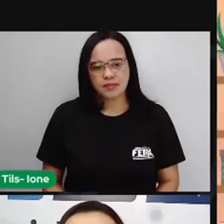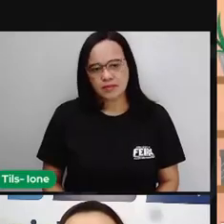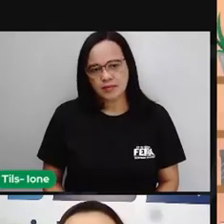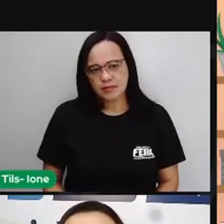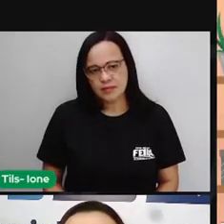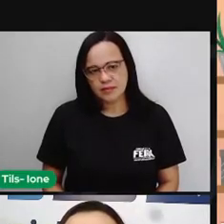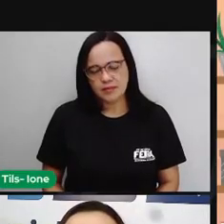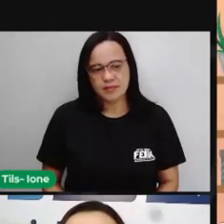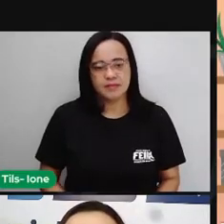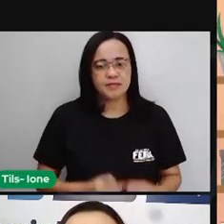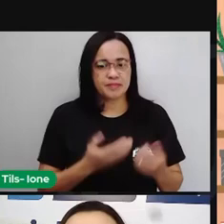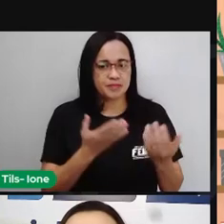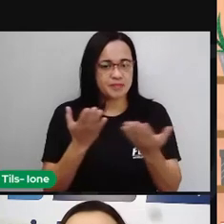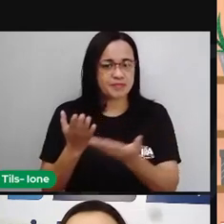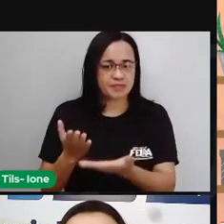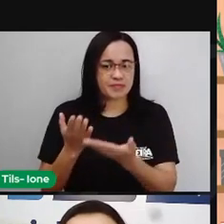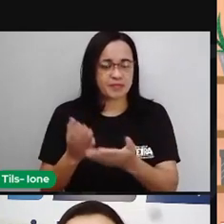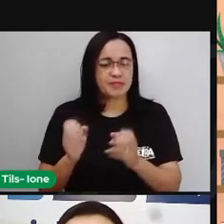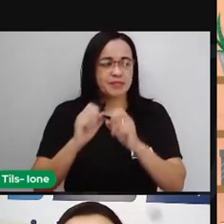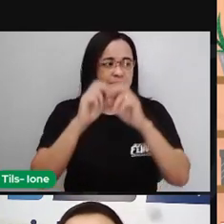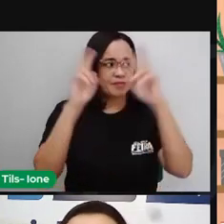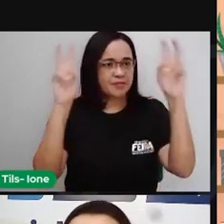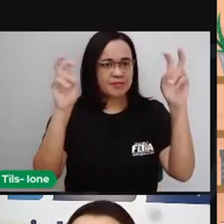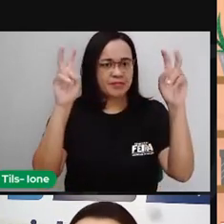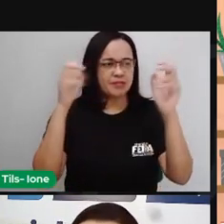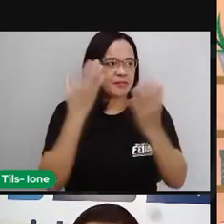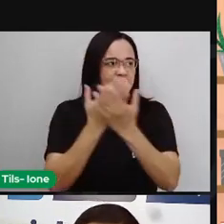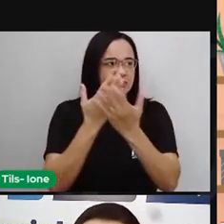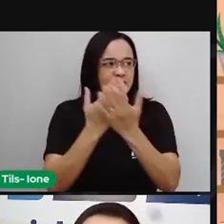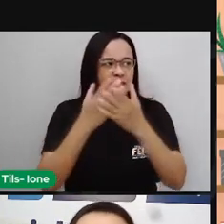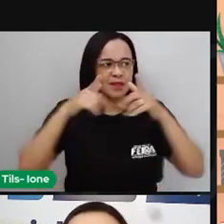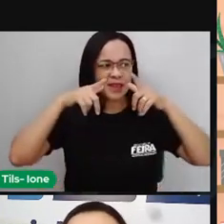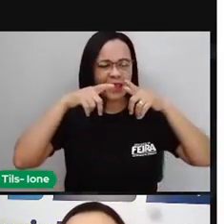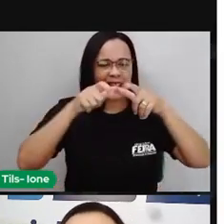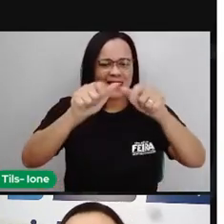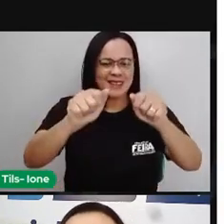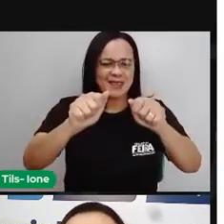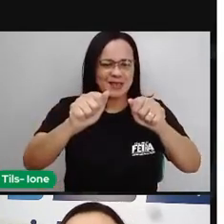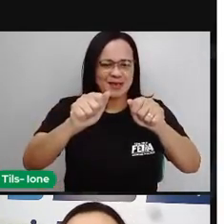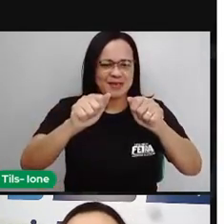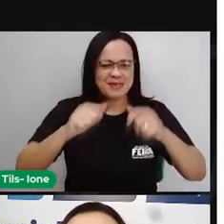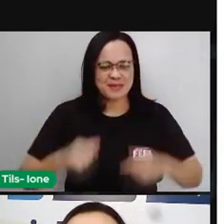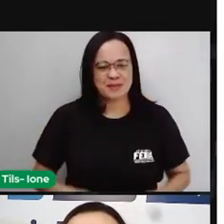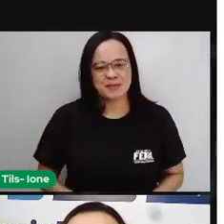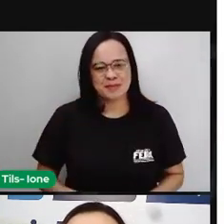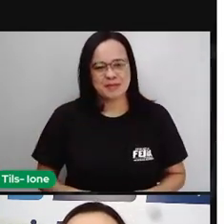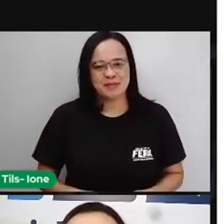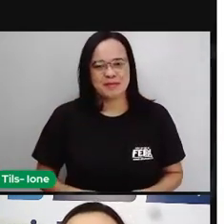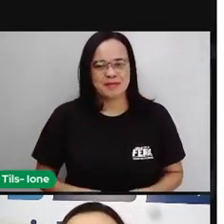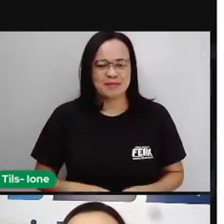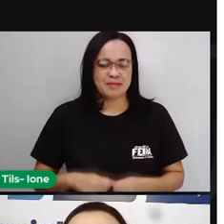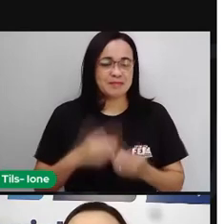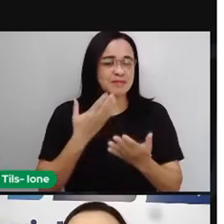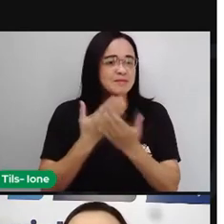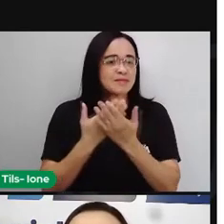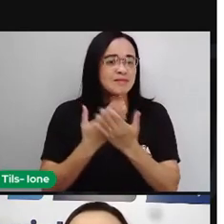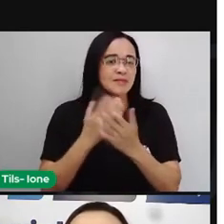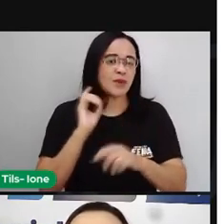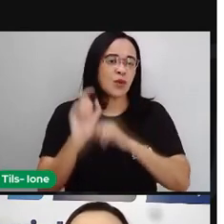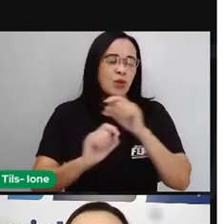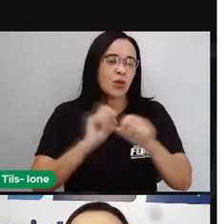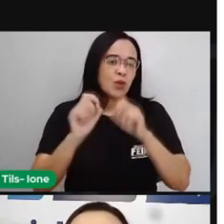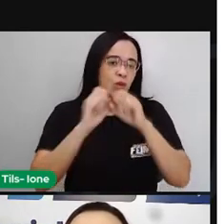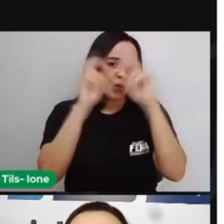Olha só, turma, nossa aula é de linguagens e nós vamos estudar